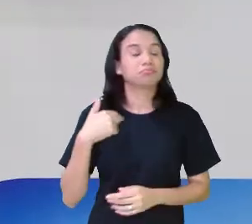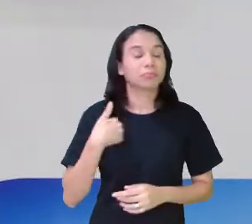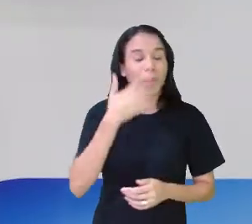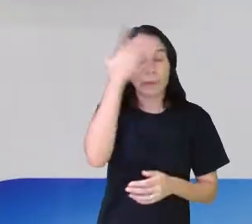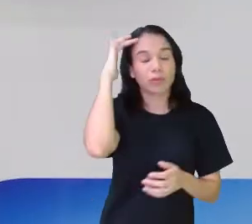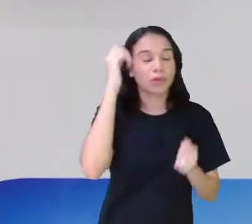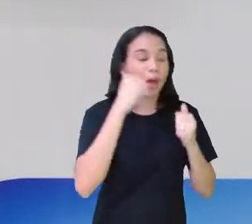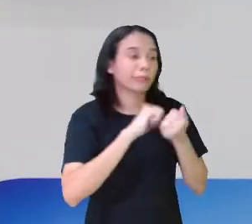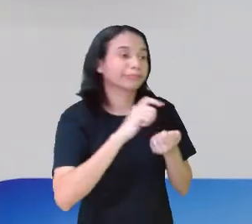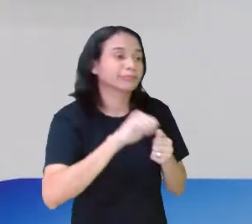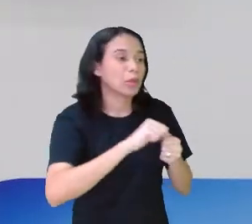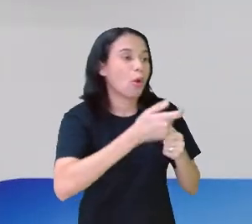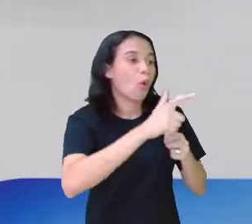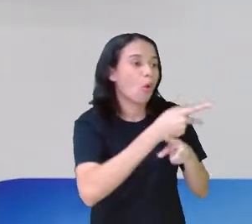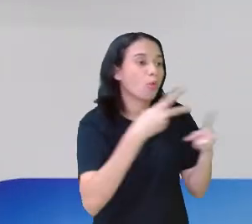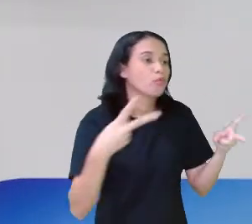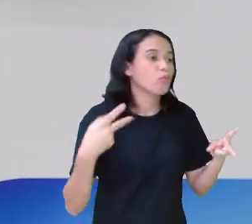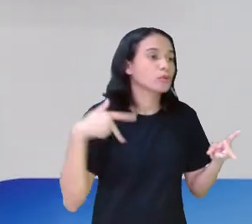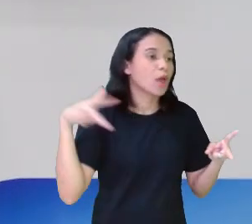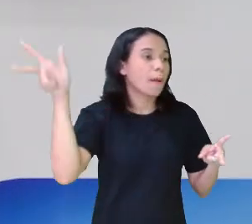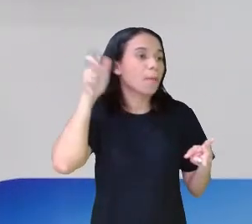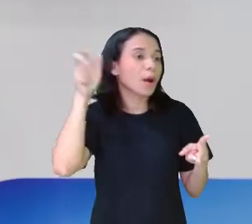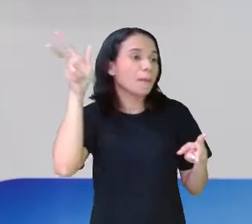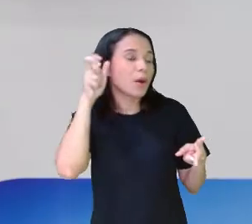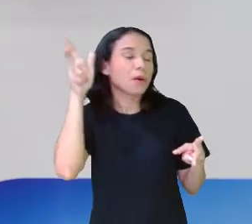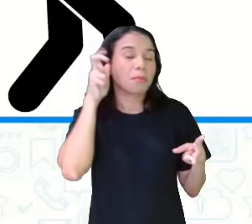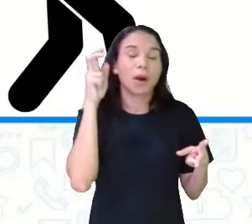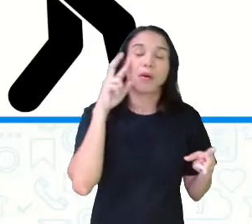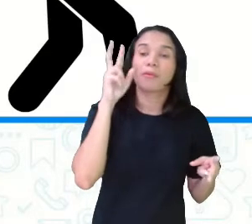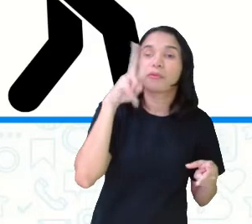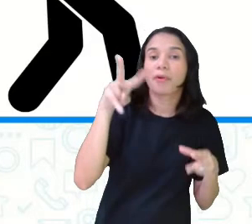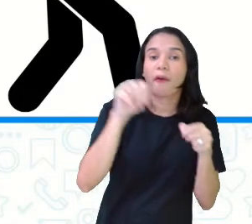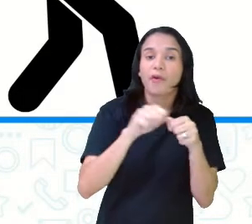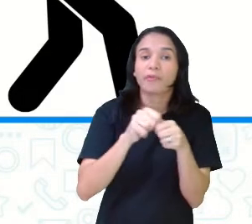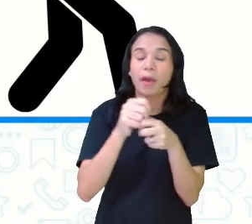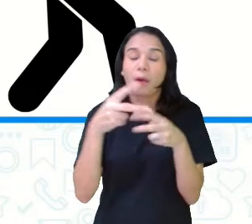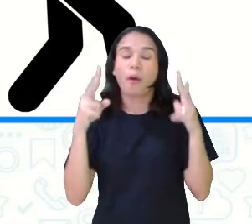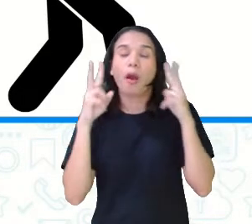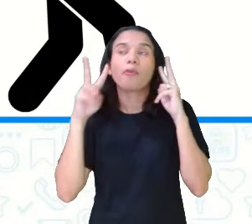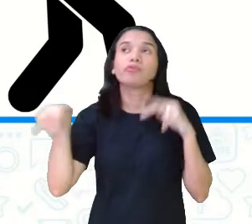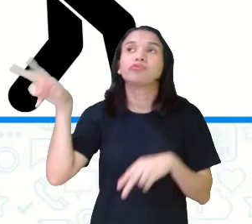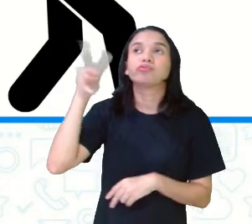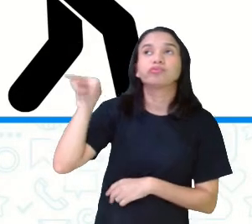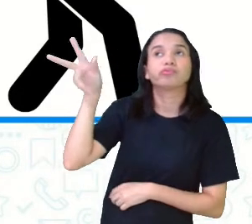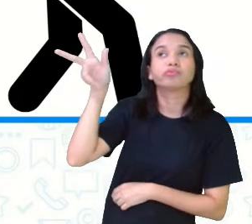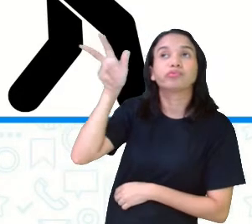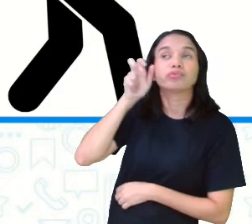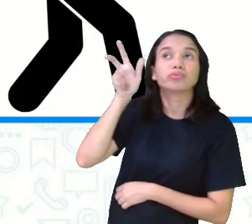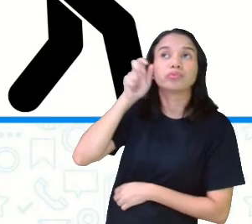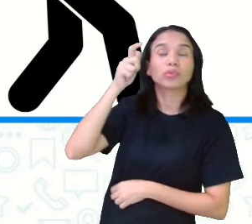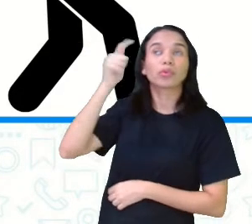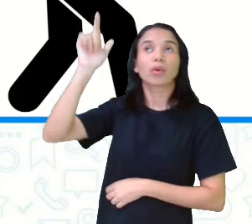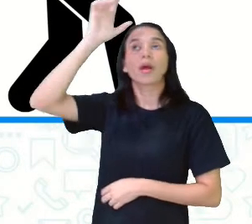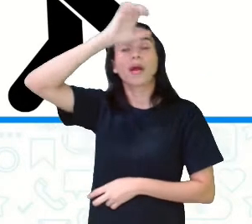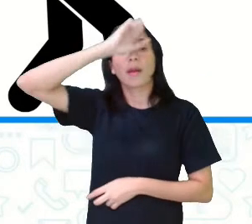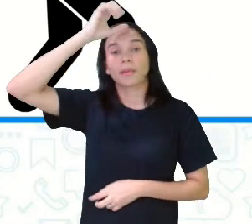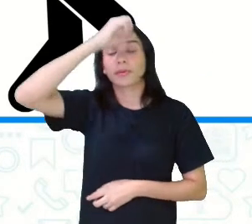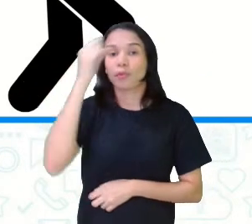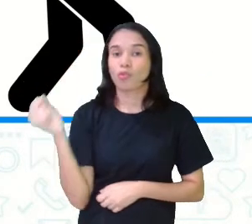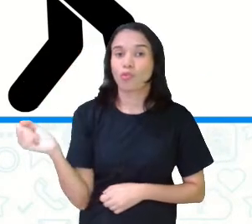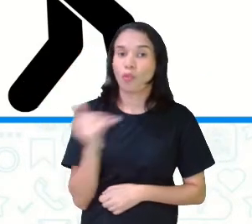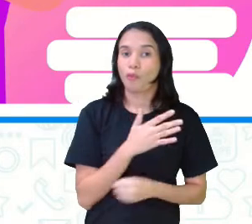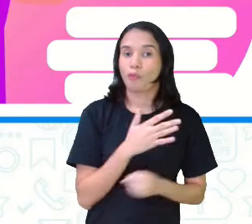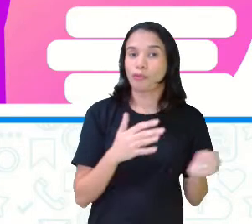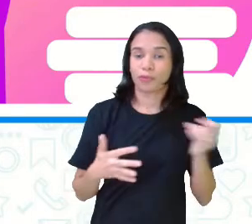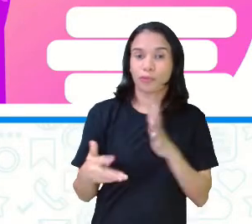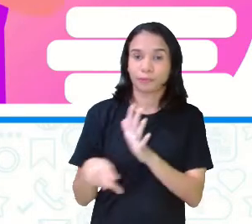O que a pessoa falou, quem nunca faz isso, né? Está fazendo uma coisa e ouvindo outra ali, aprendendo coisas novas.